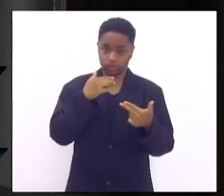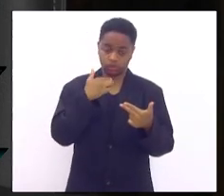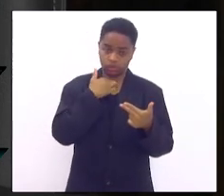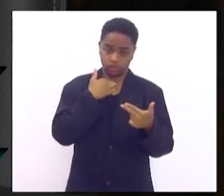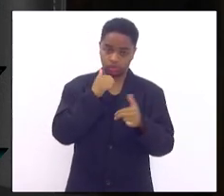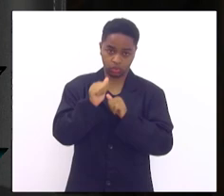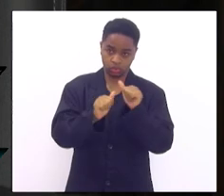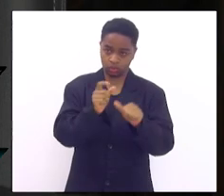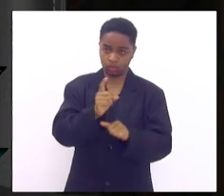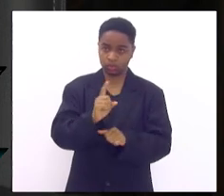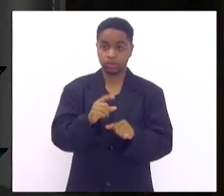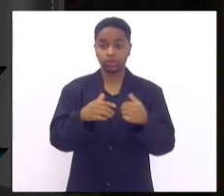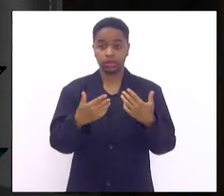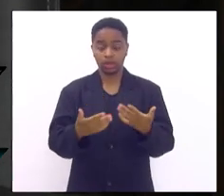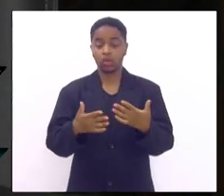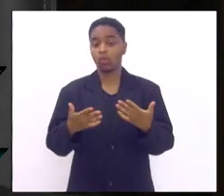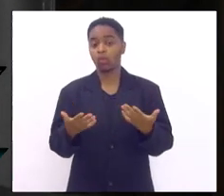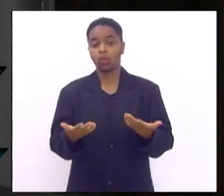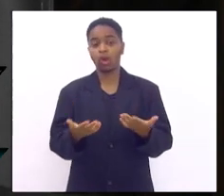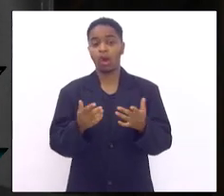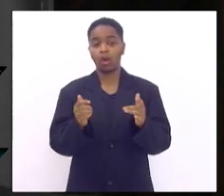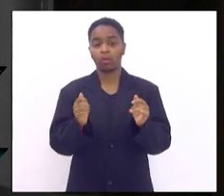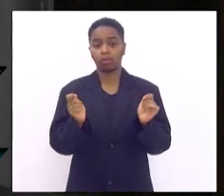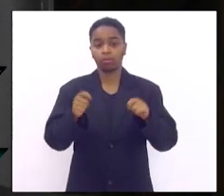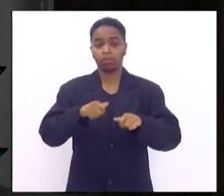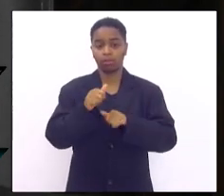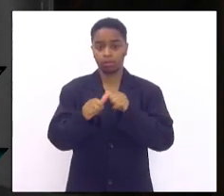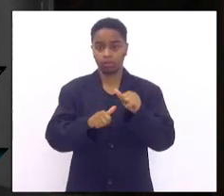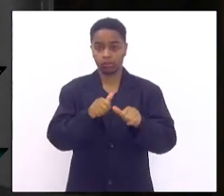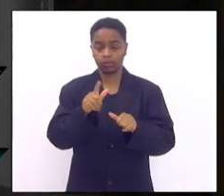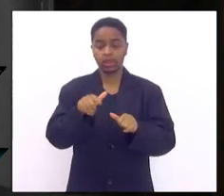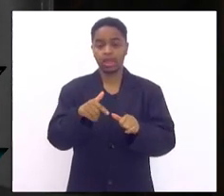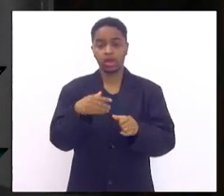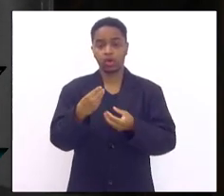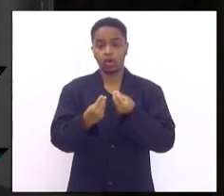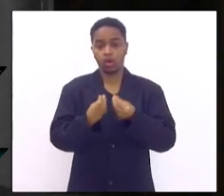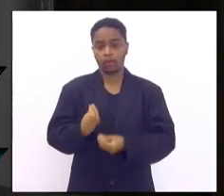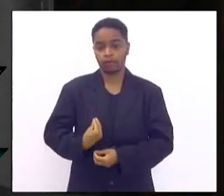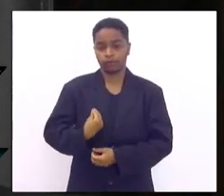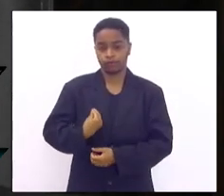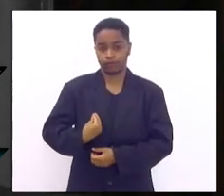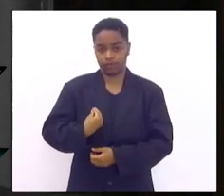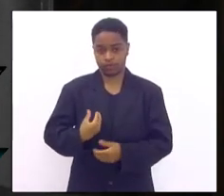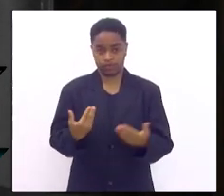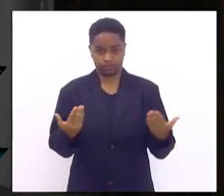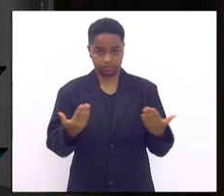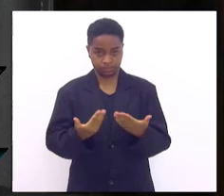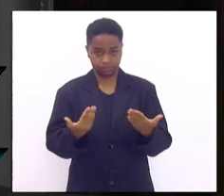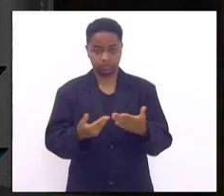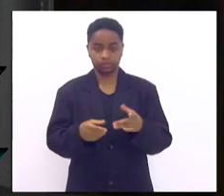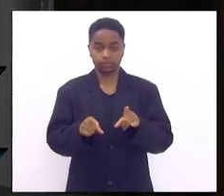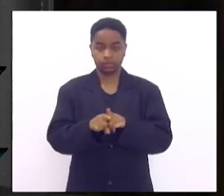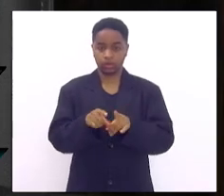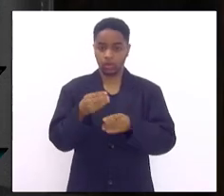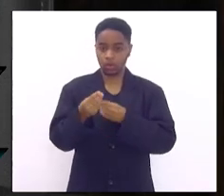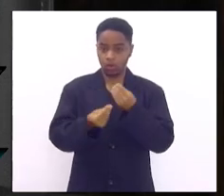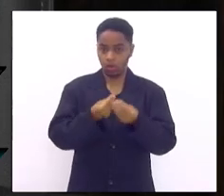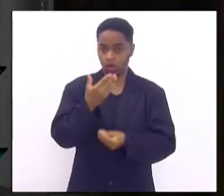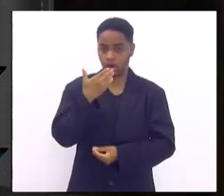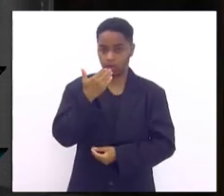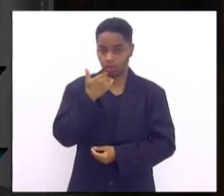são os fatores de risco modificáveis é o estilo de vida contemporâneo é o estilo de vida alimentação